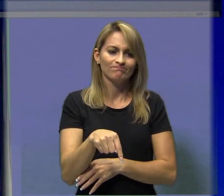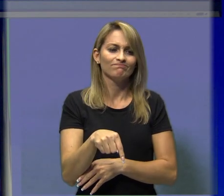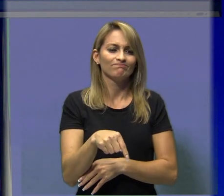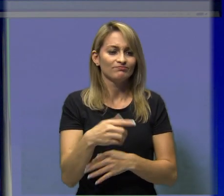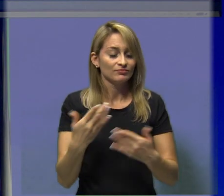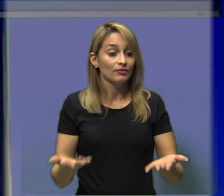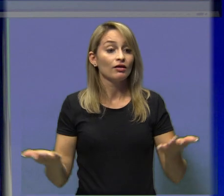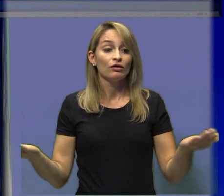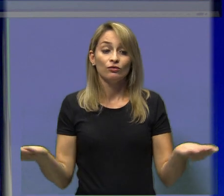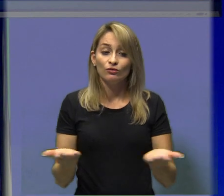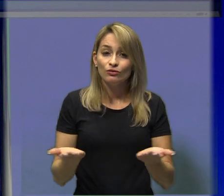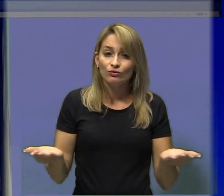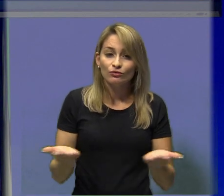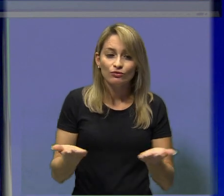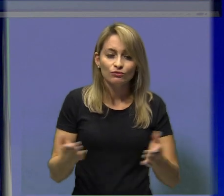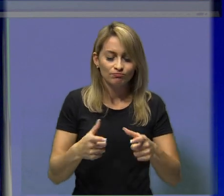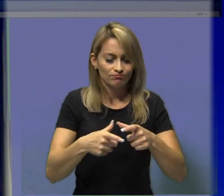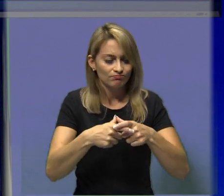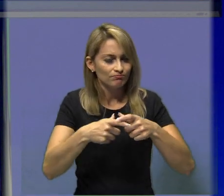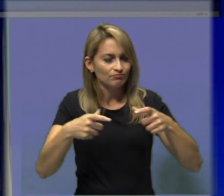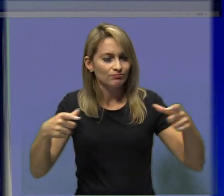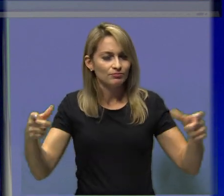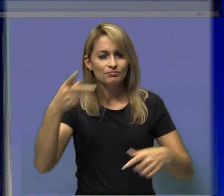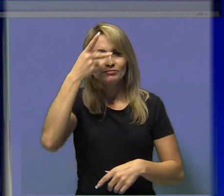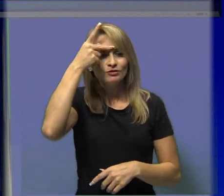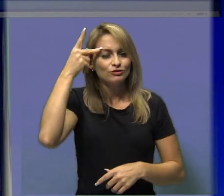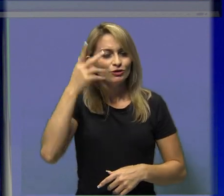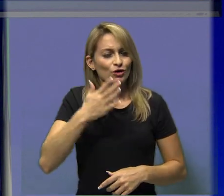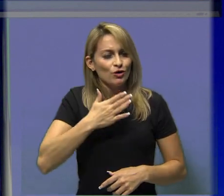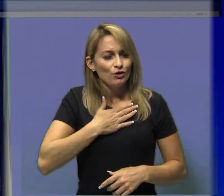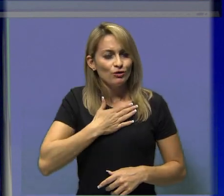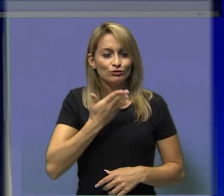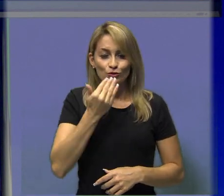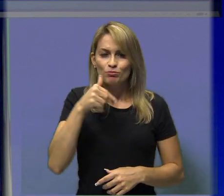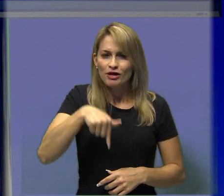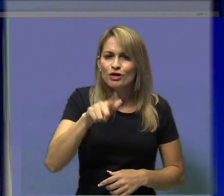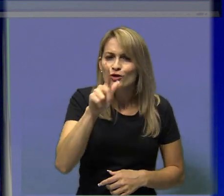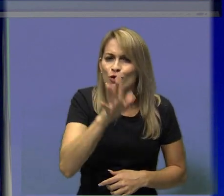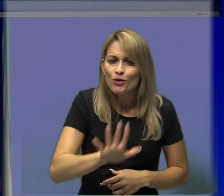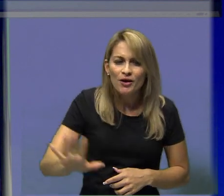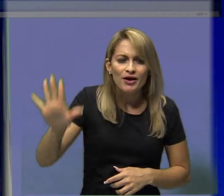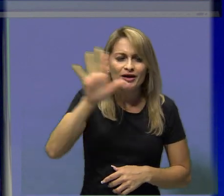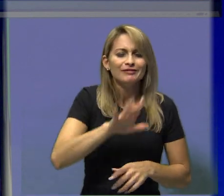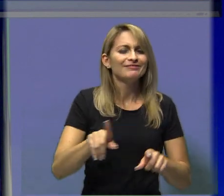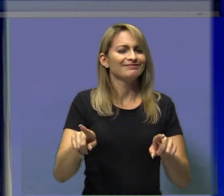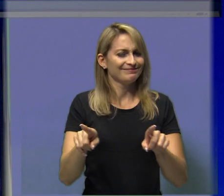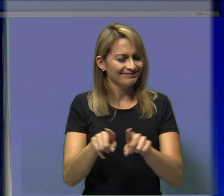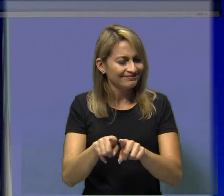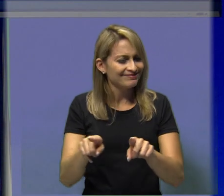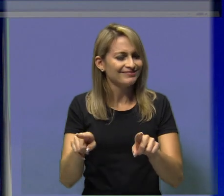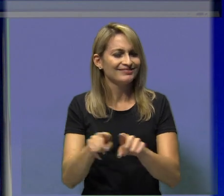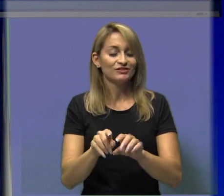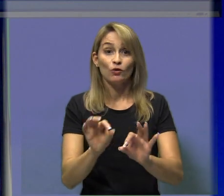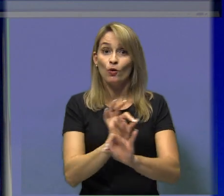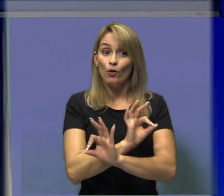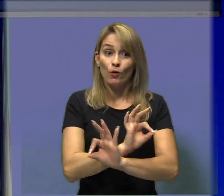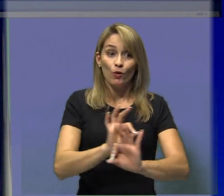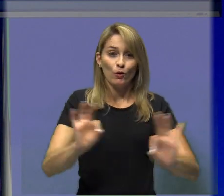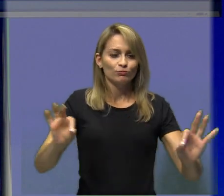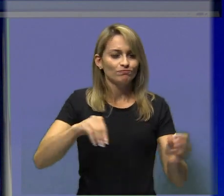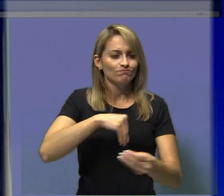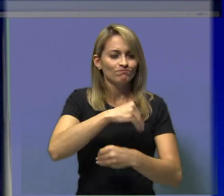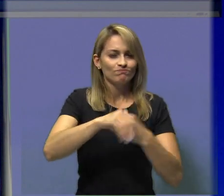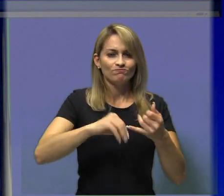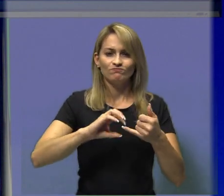se fazem ótimas feijoadas. Então, veja, essa questão é do Enem de 2016. É uma